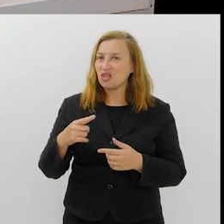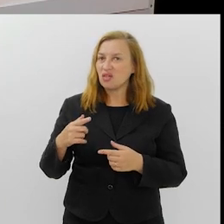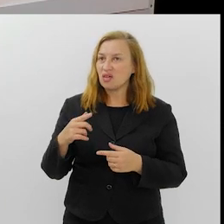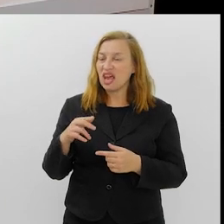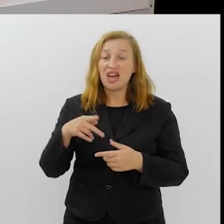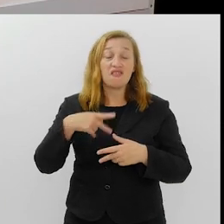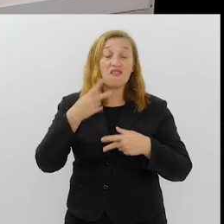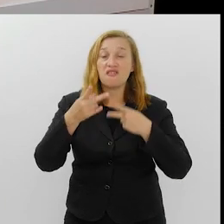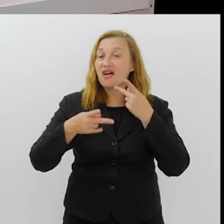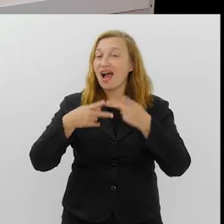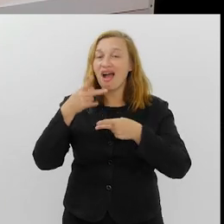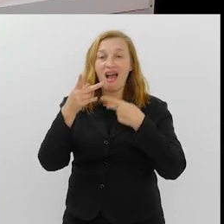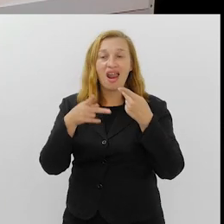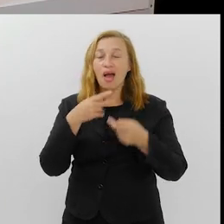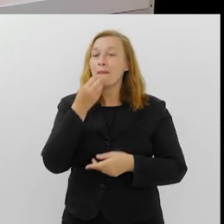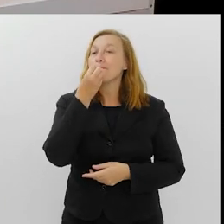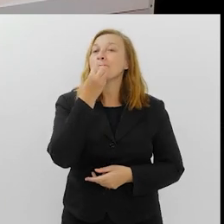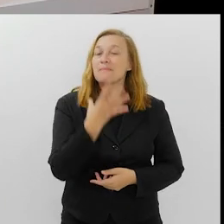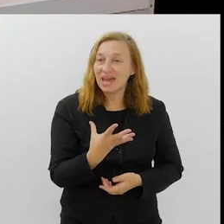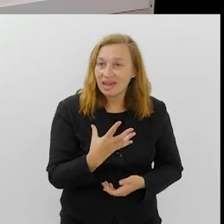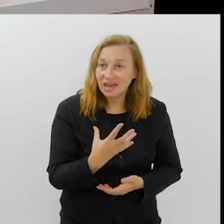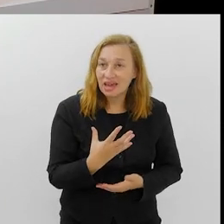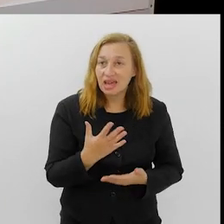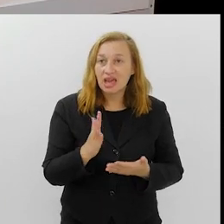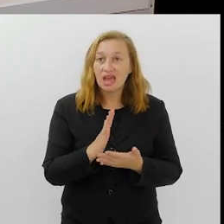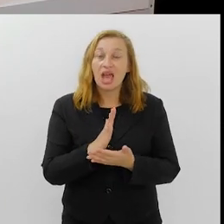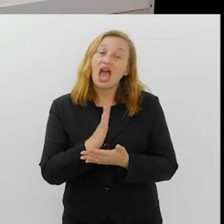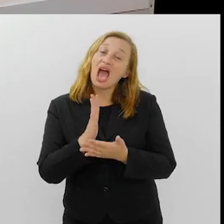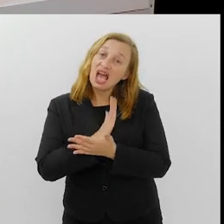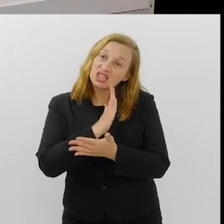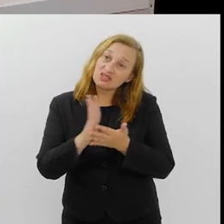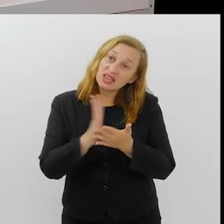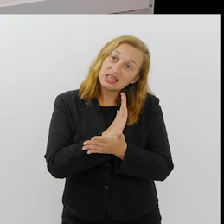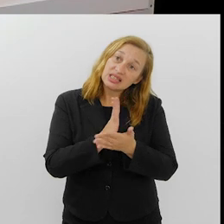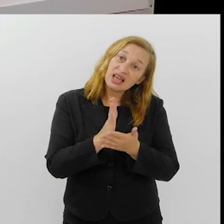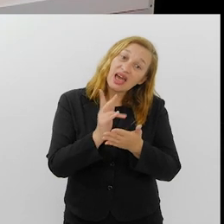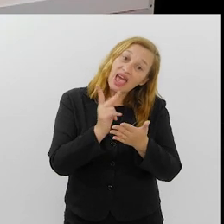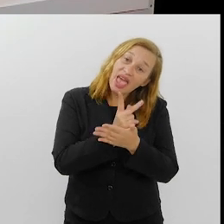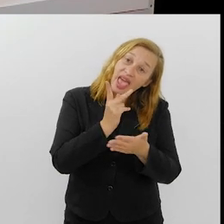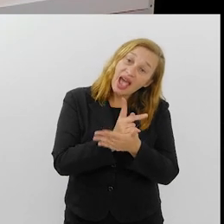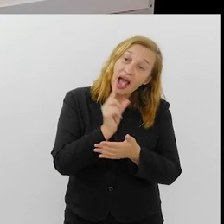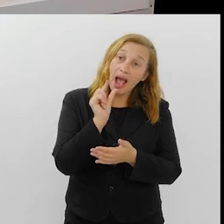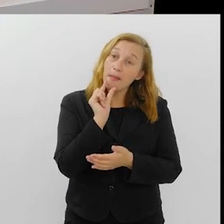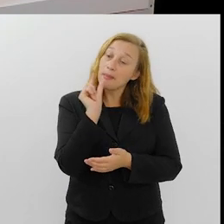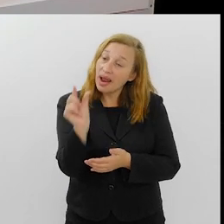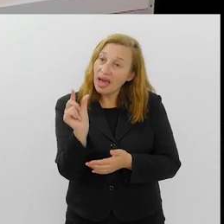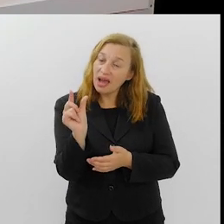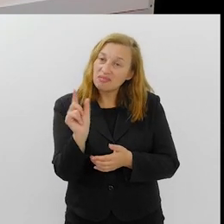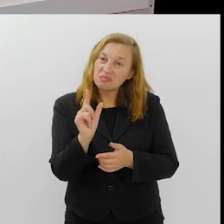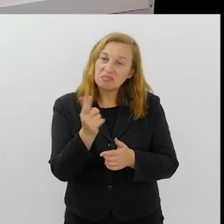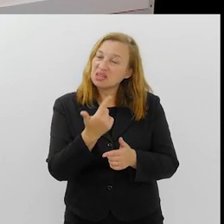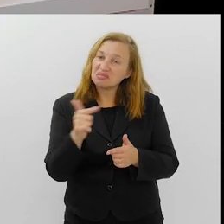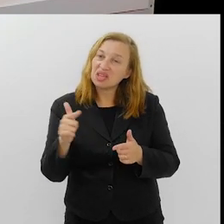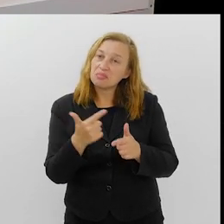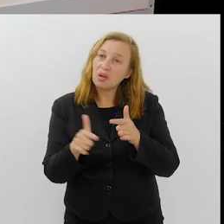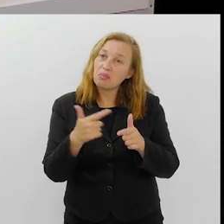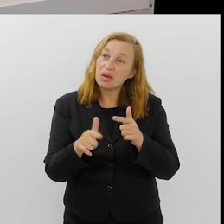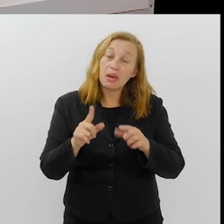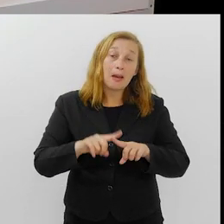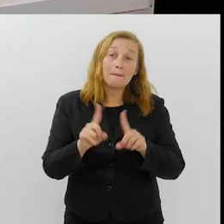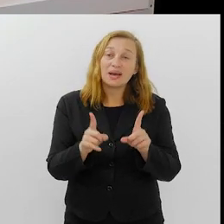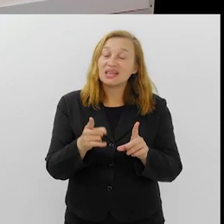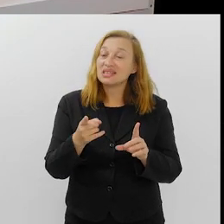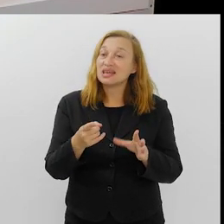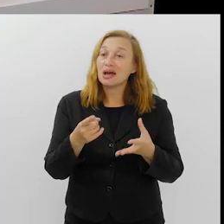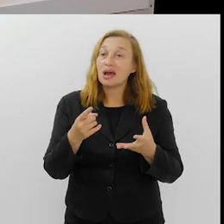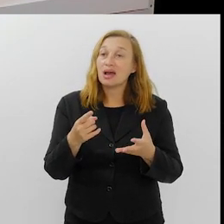fica enrolando, ela fala muito bem, né? Ela fala, às vezes, errado, mas isso não é um problema. Mas ela constrói o raciocínio de